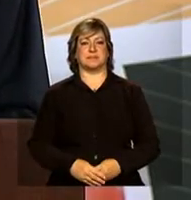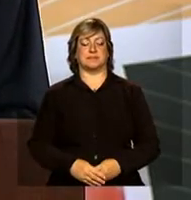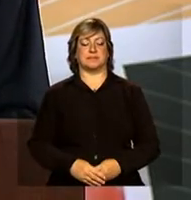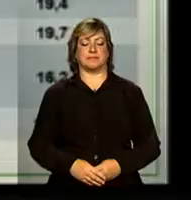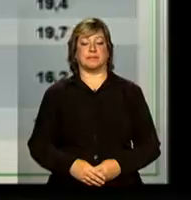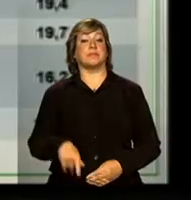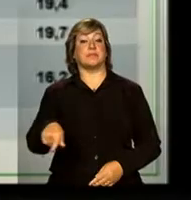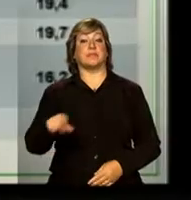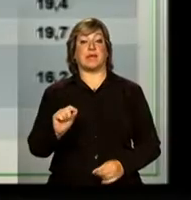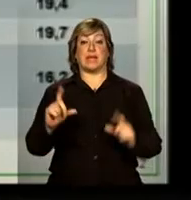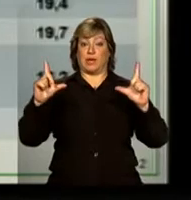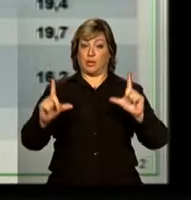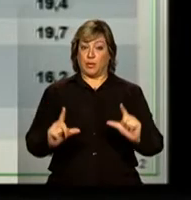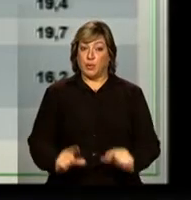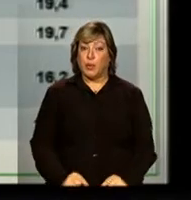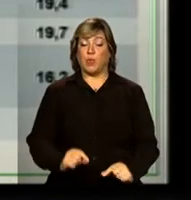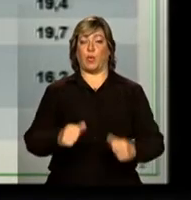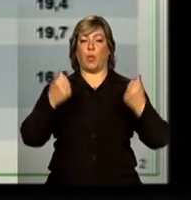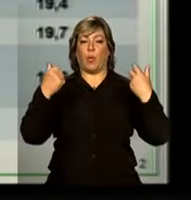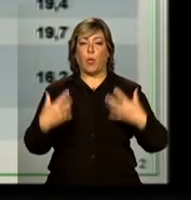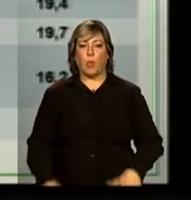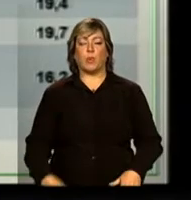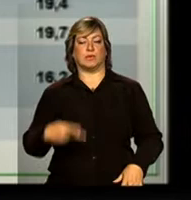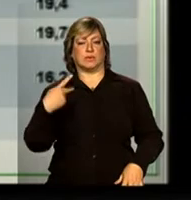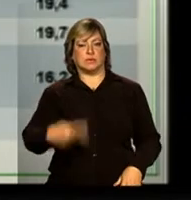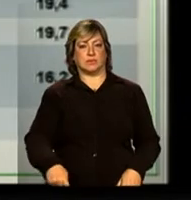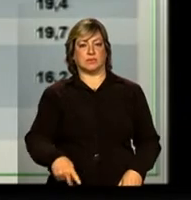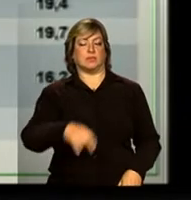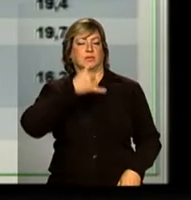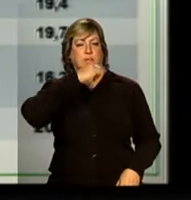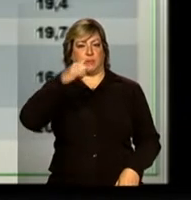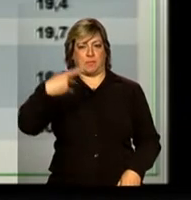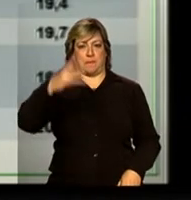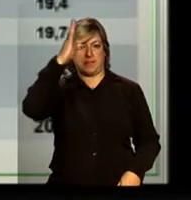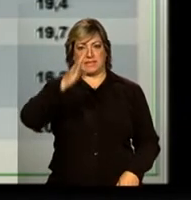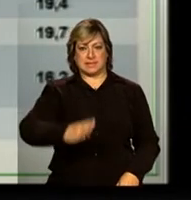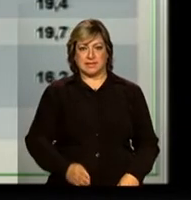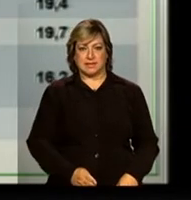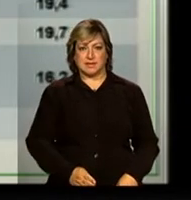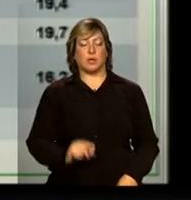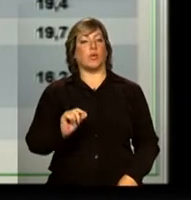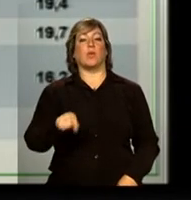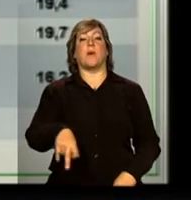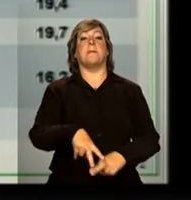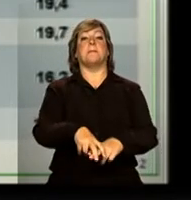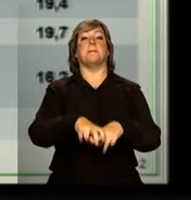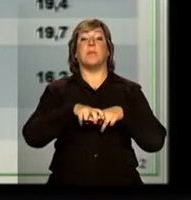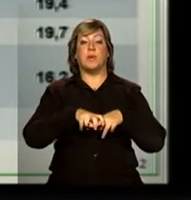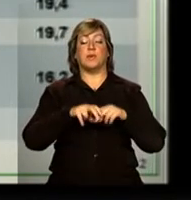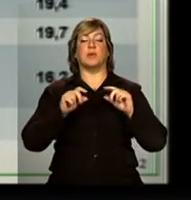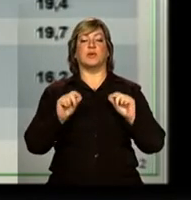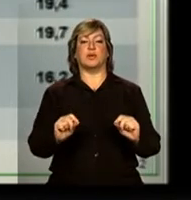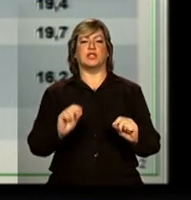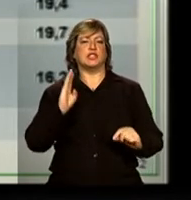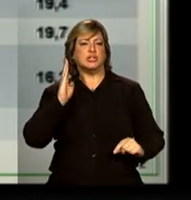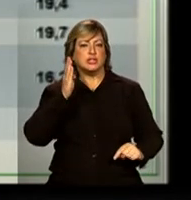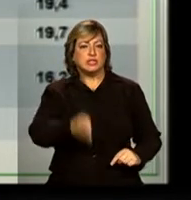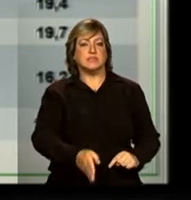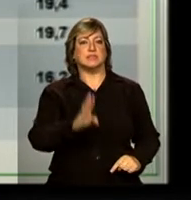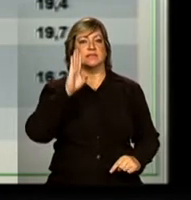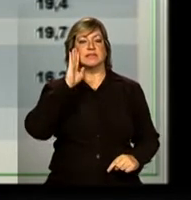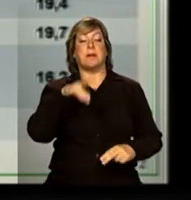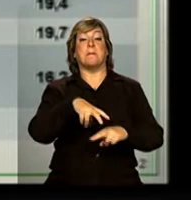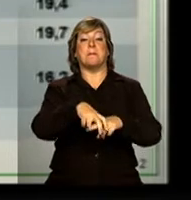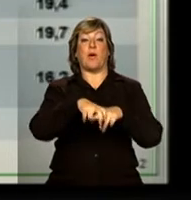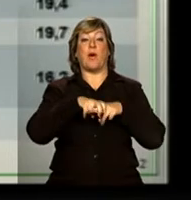A redução do custo de energia elétrica no Brasil é consequência direta de